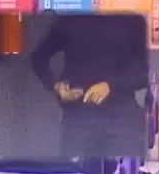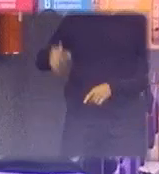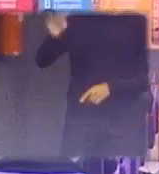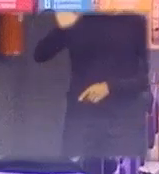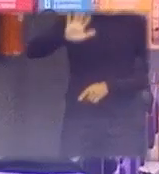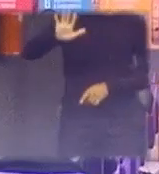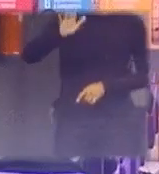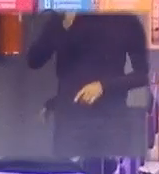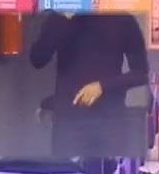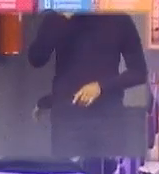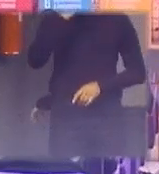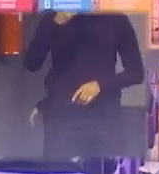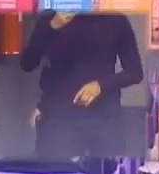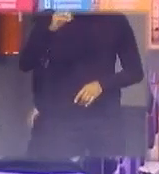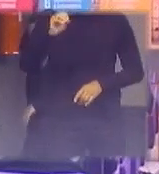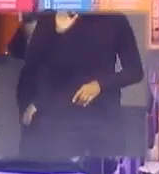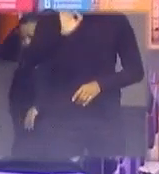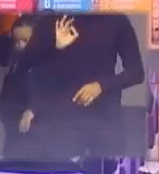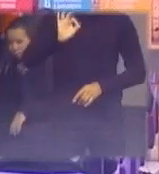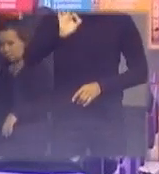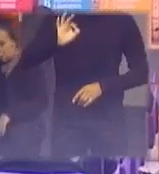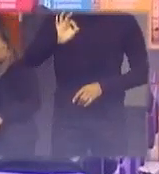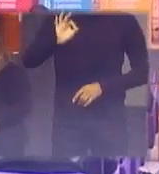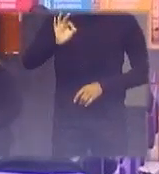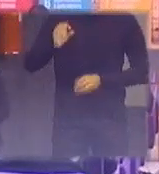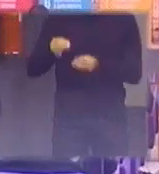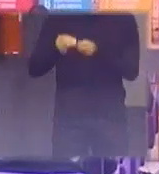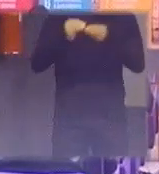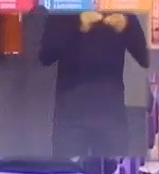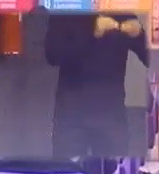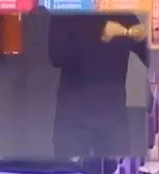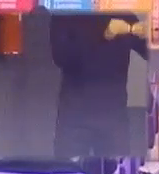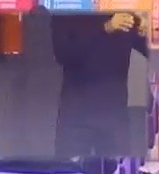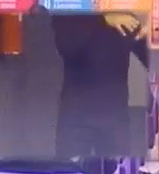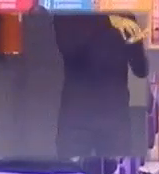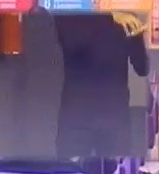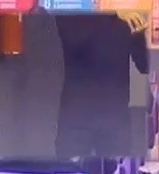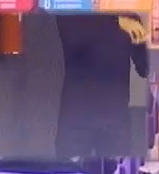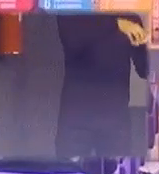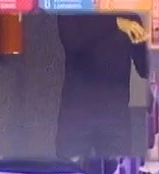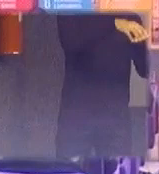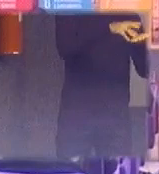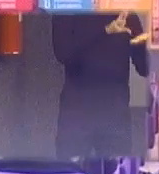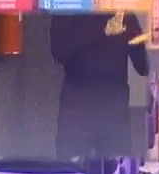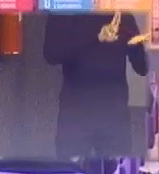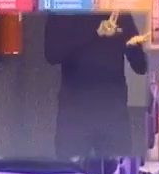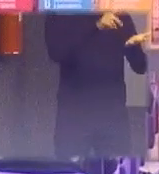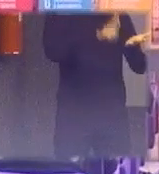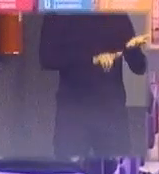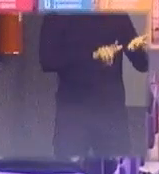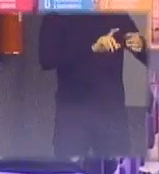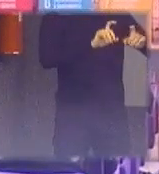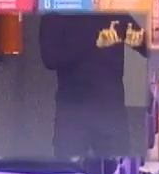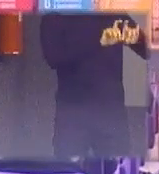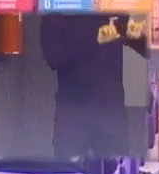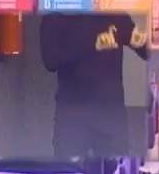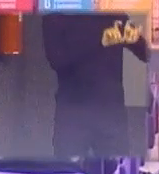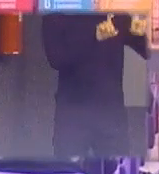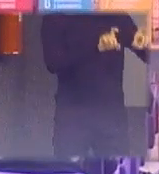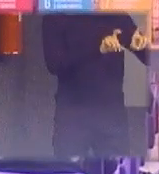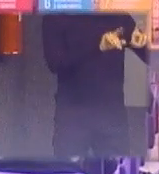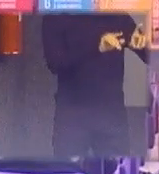% é enviado para os centros de recondicionamento de computadores que vão